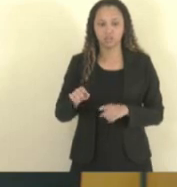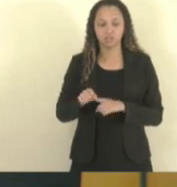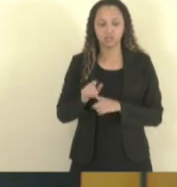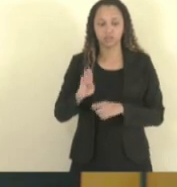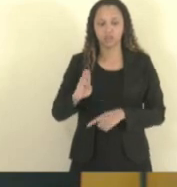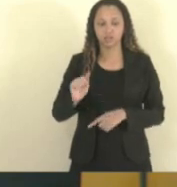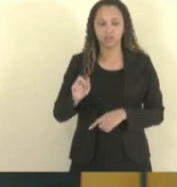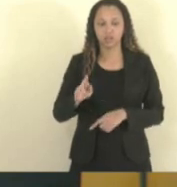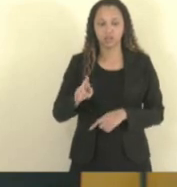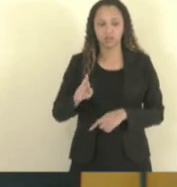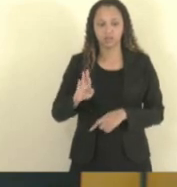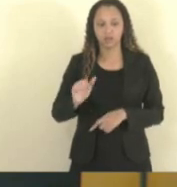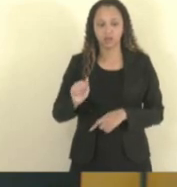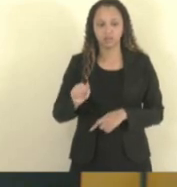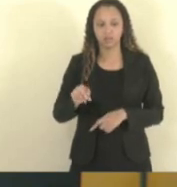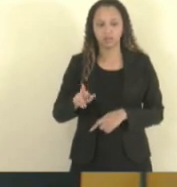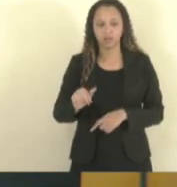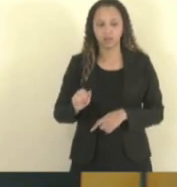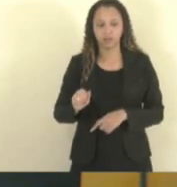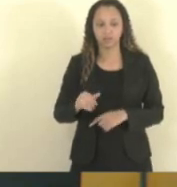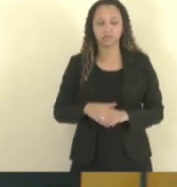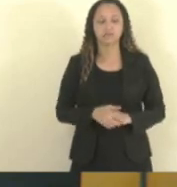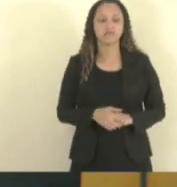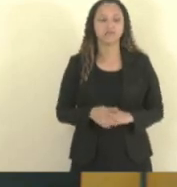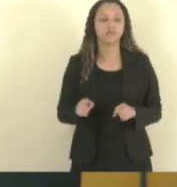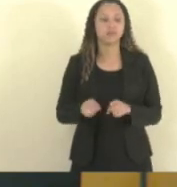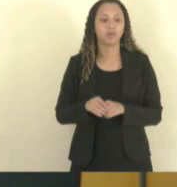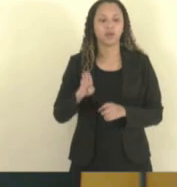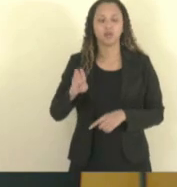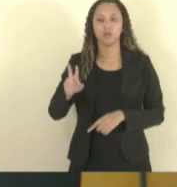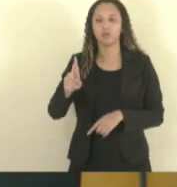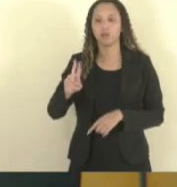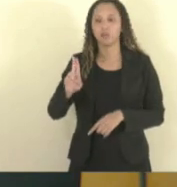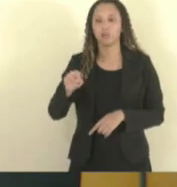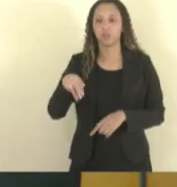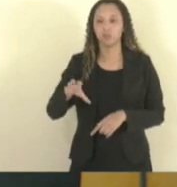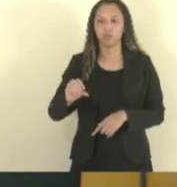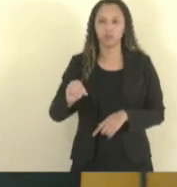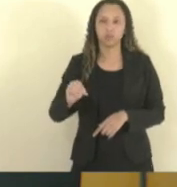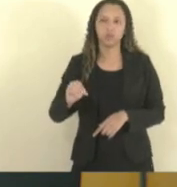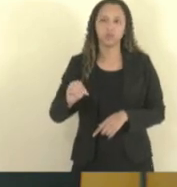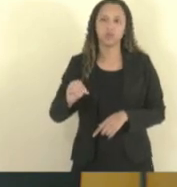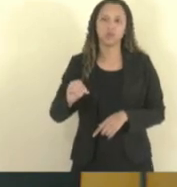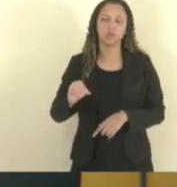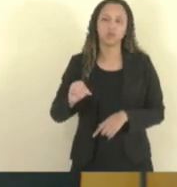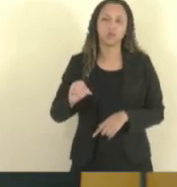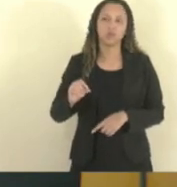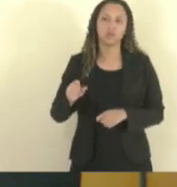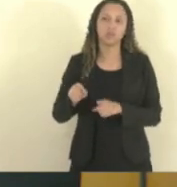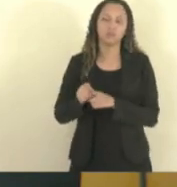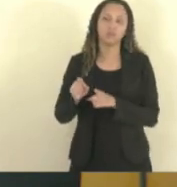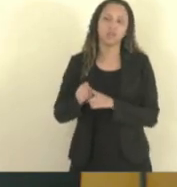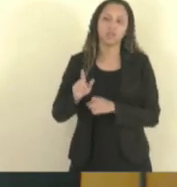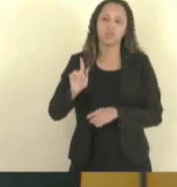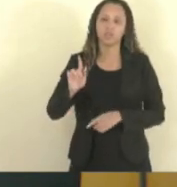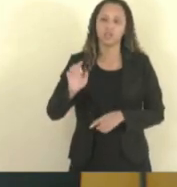SINEP tem o Bruno Laiola, que é o nosso presidente, e o superintendente Geraldo